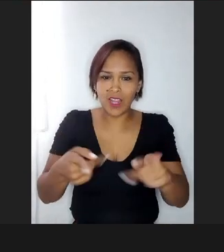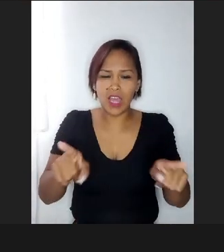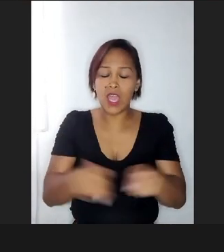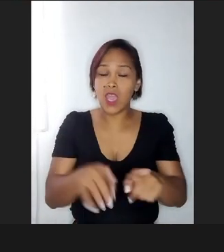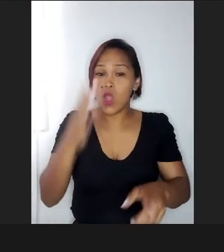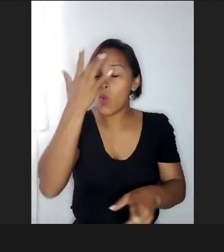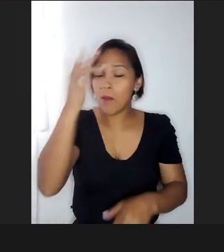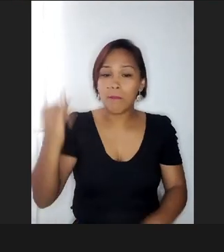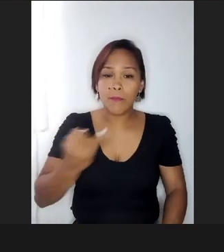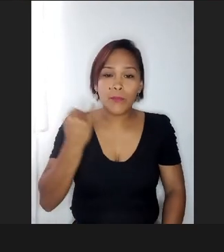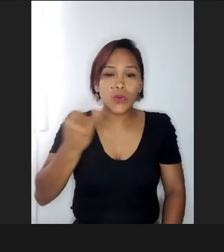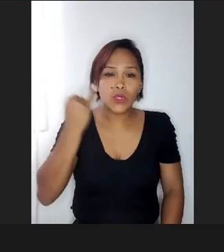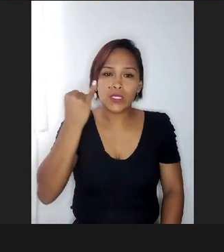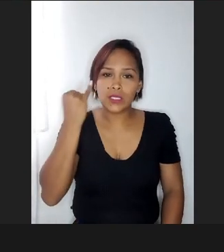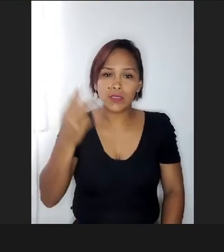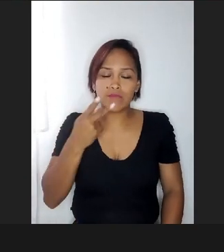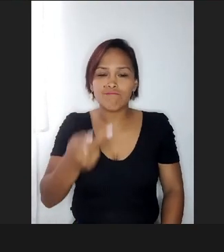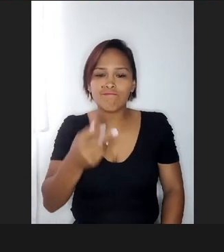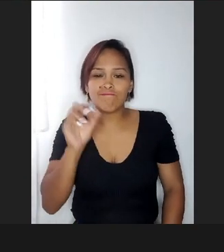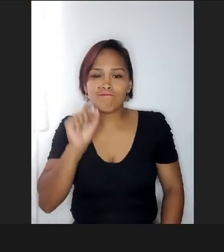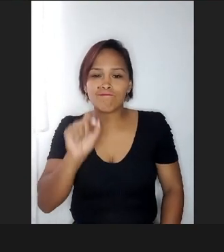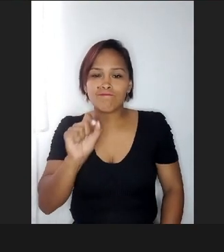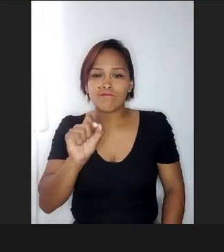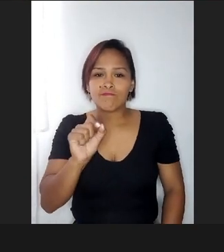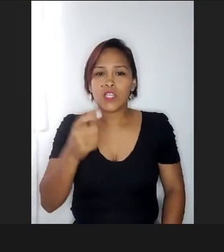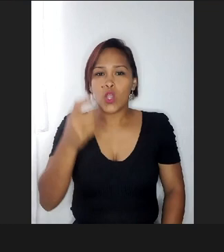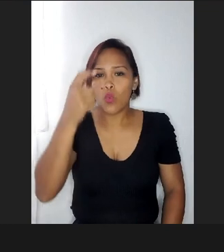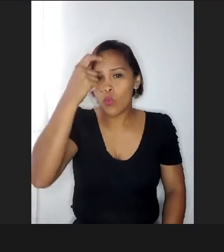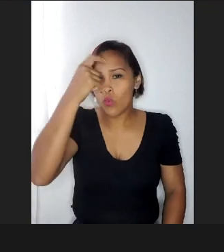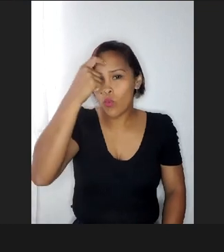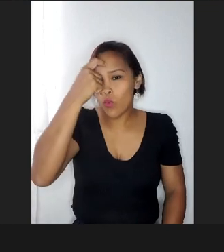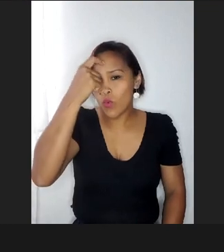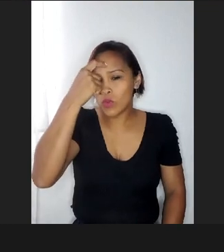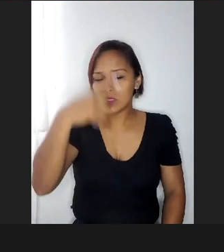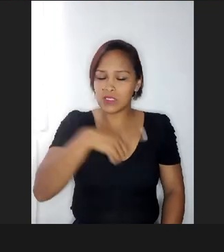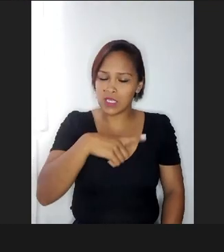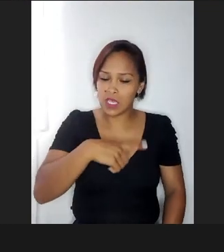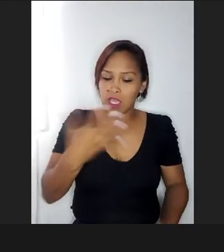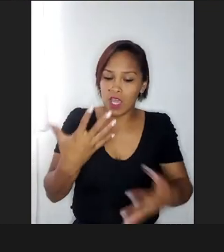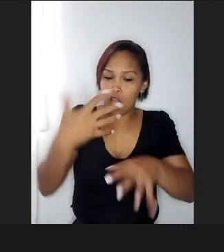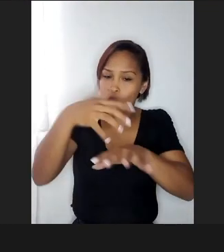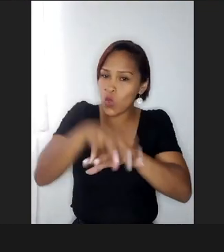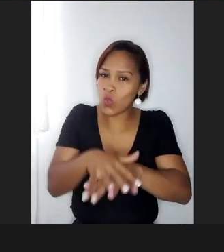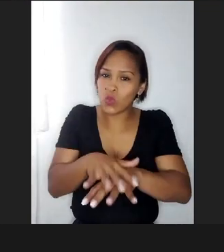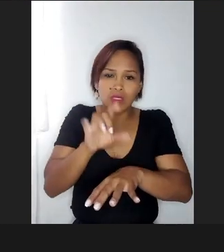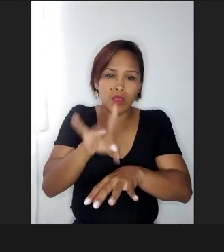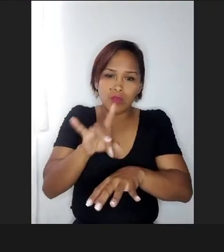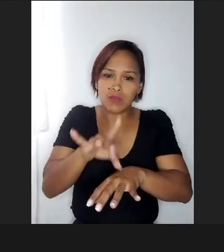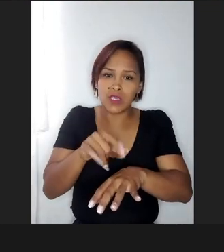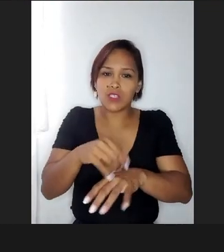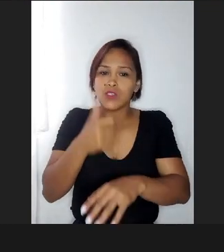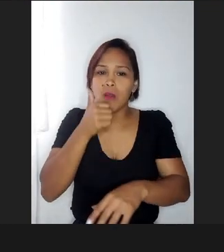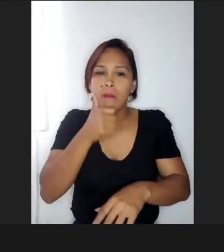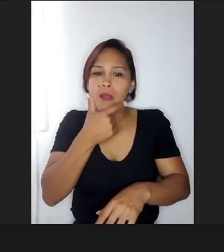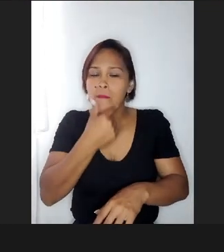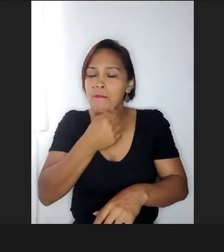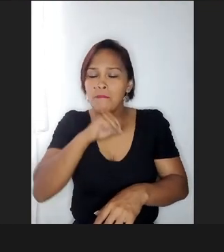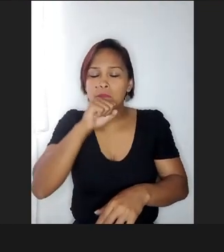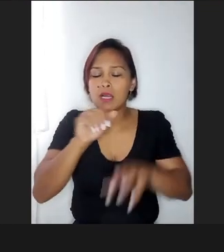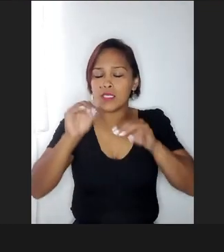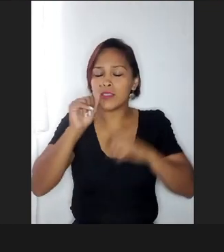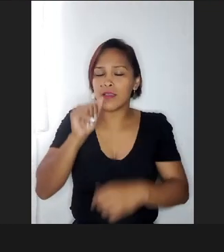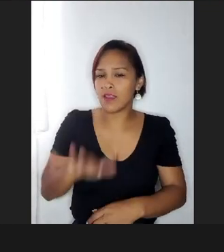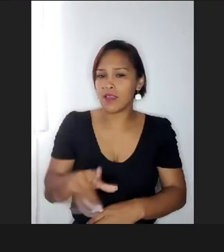importante, essa, essa consciência, que a inclusão não é só pai e mãe de criança típica,